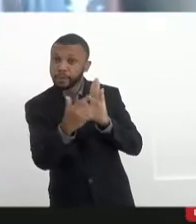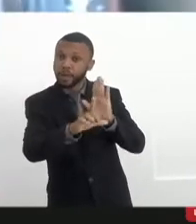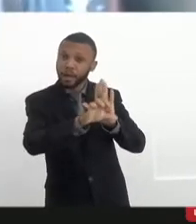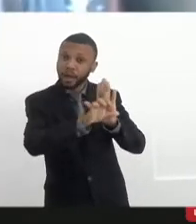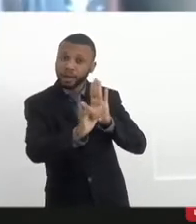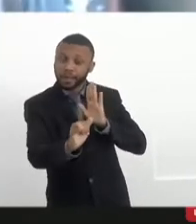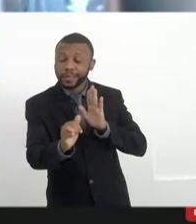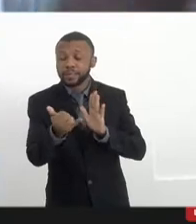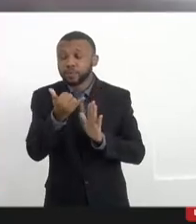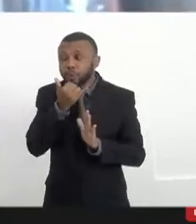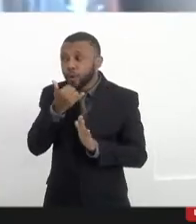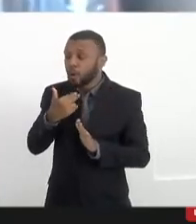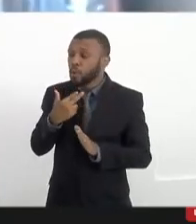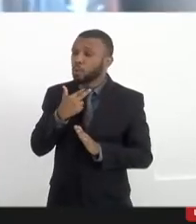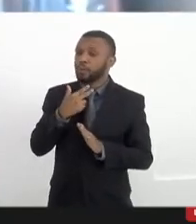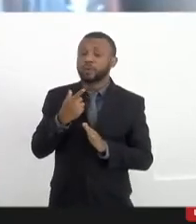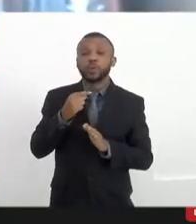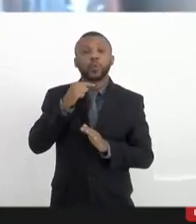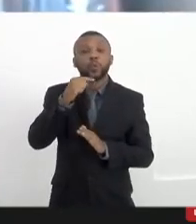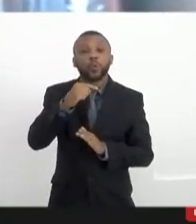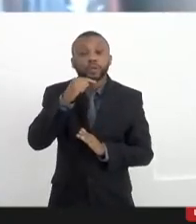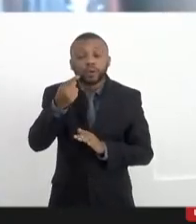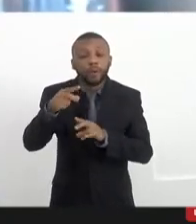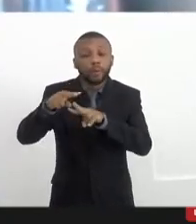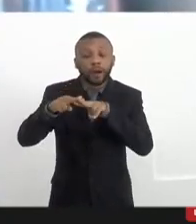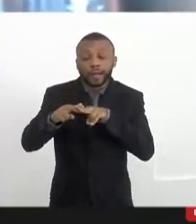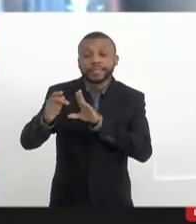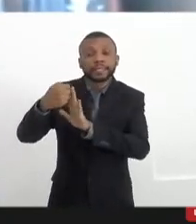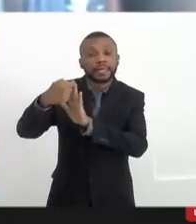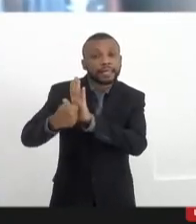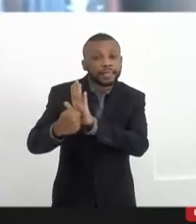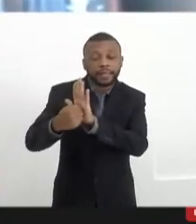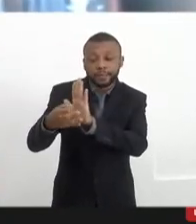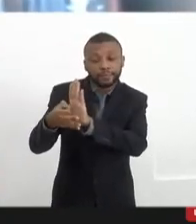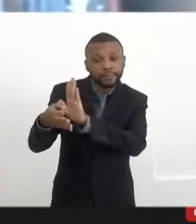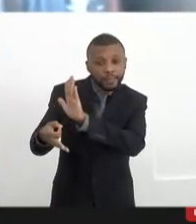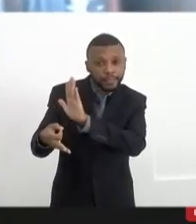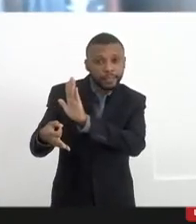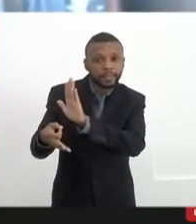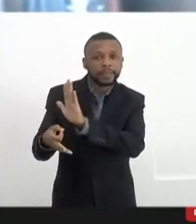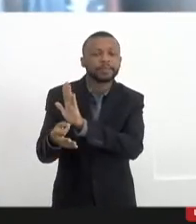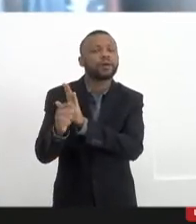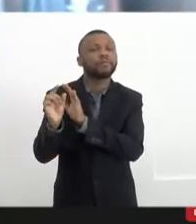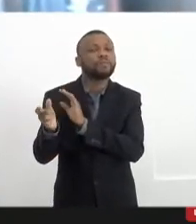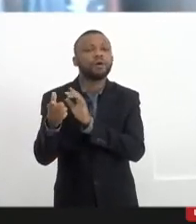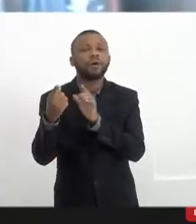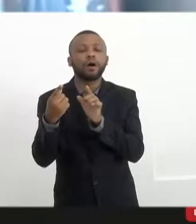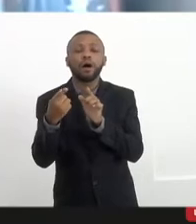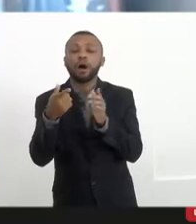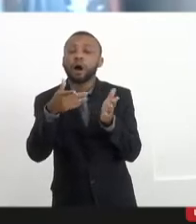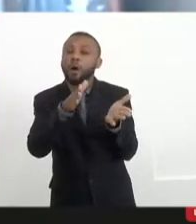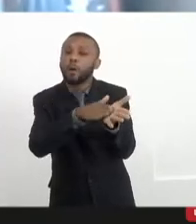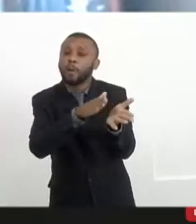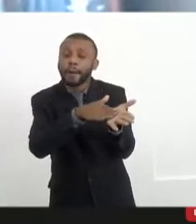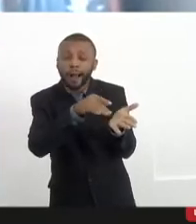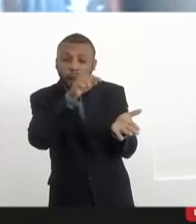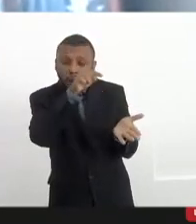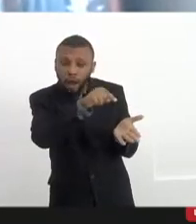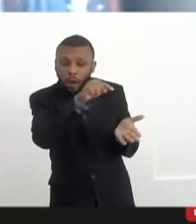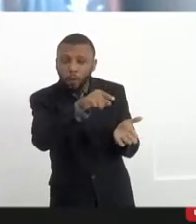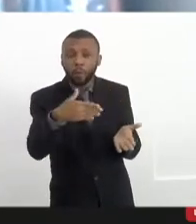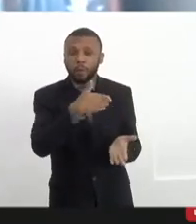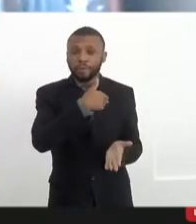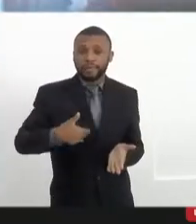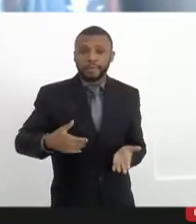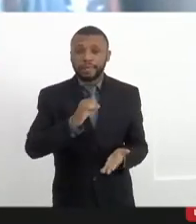mesmo não consigo cumprir aqui por causa desse parecer. Então, ele disse, por que eu vou apertar o governador se eu próprio não